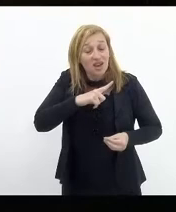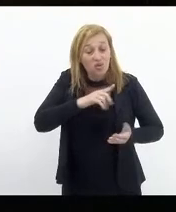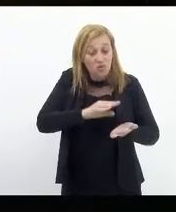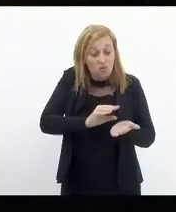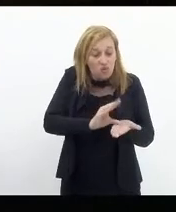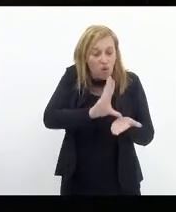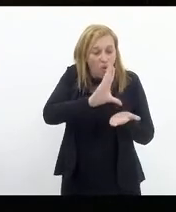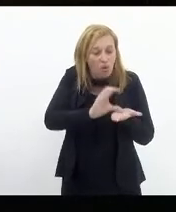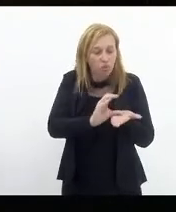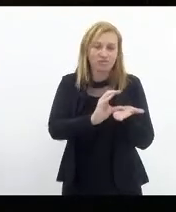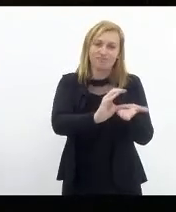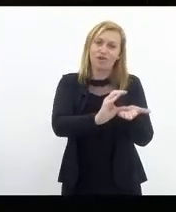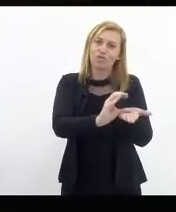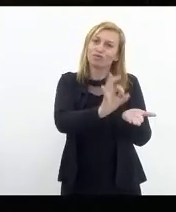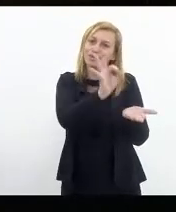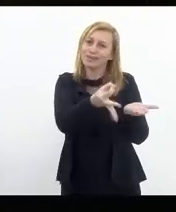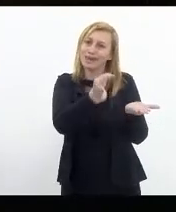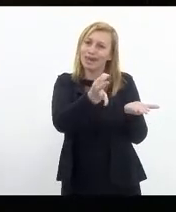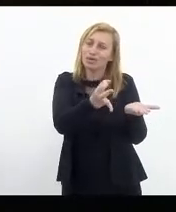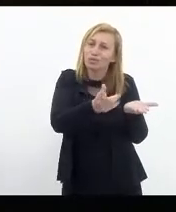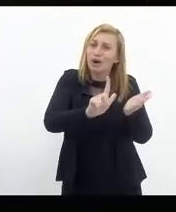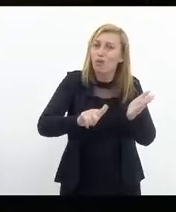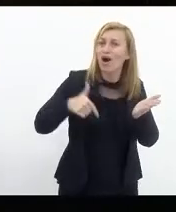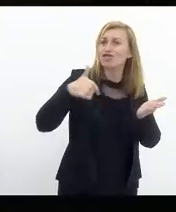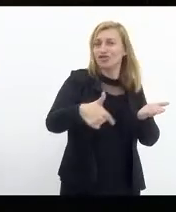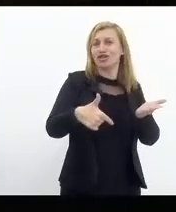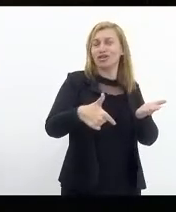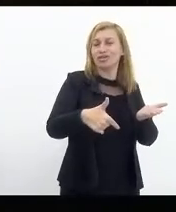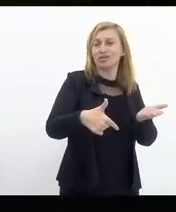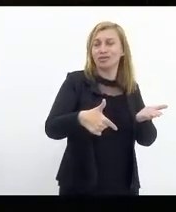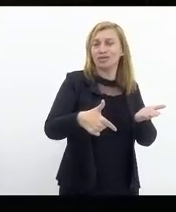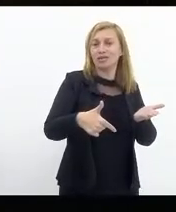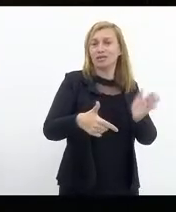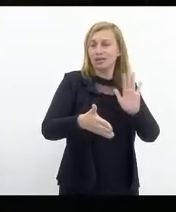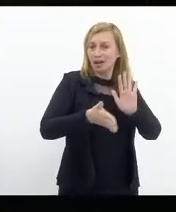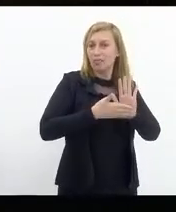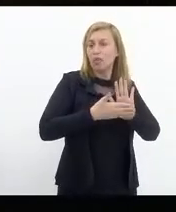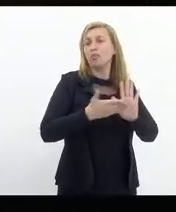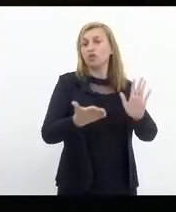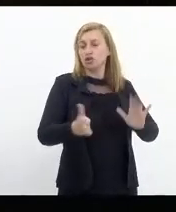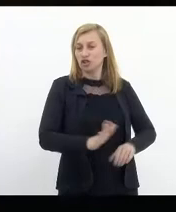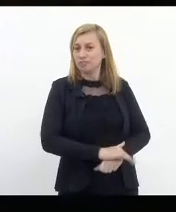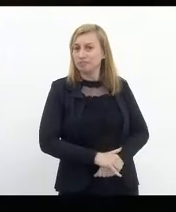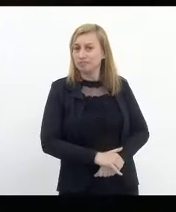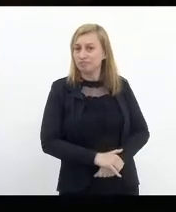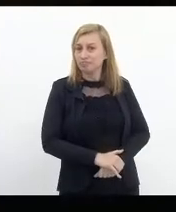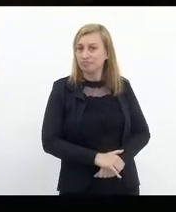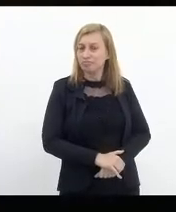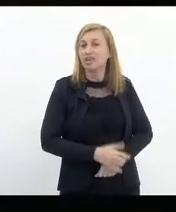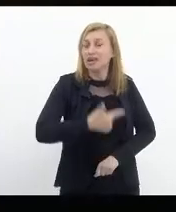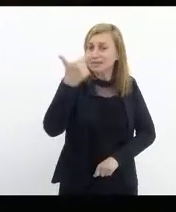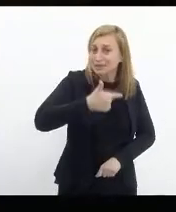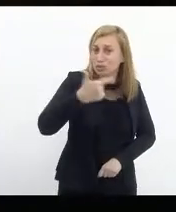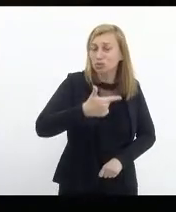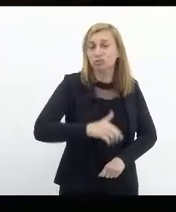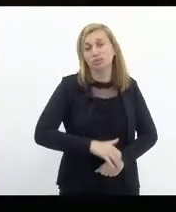necessário para a execução daquilo que está sendo proposto. Começa por aí. Segundo,